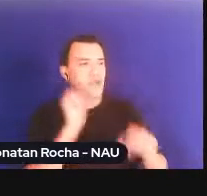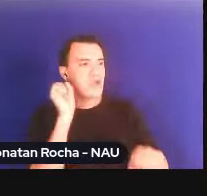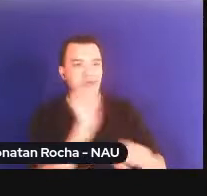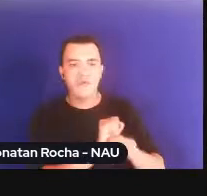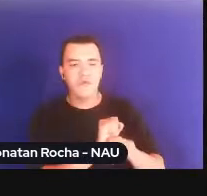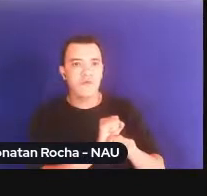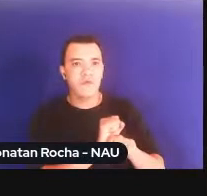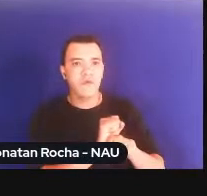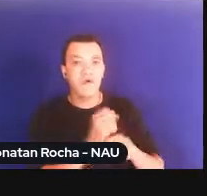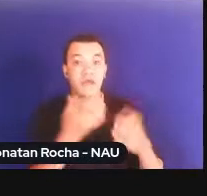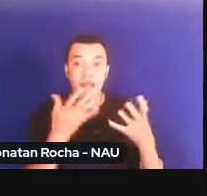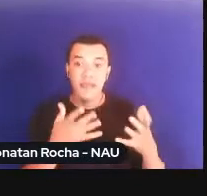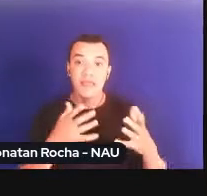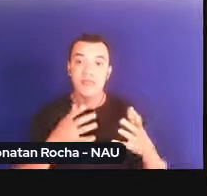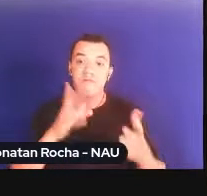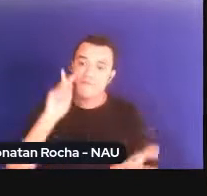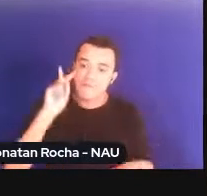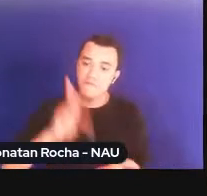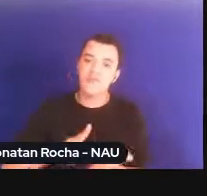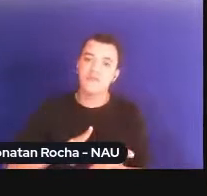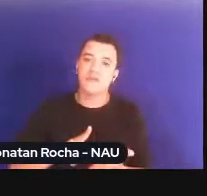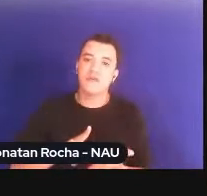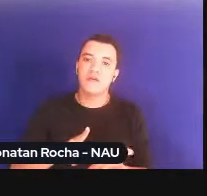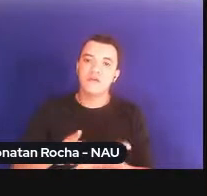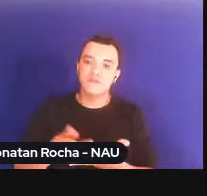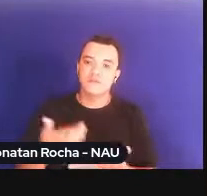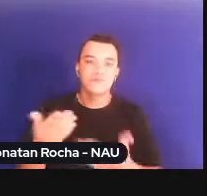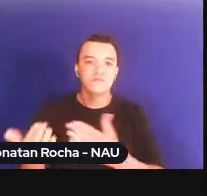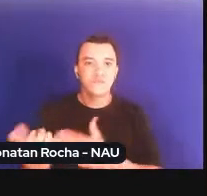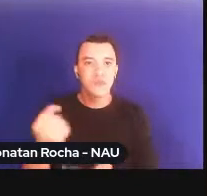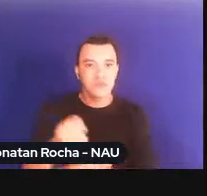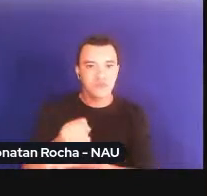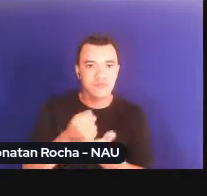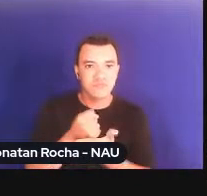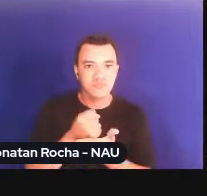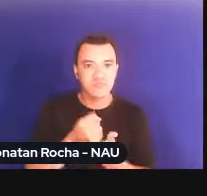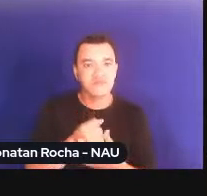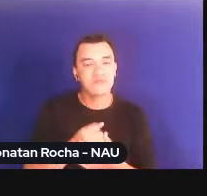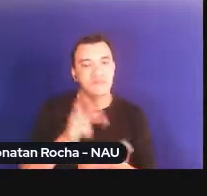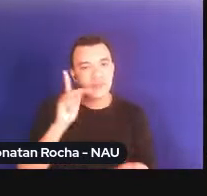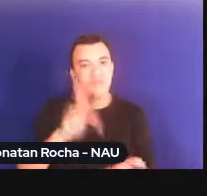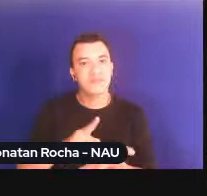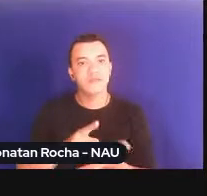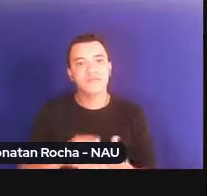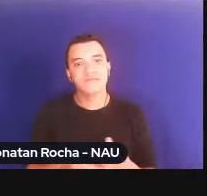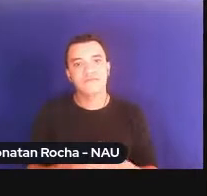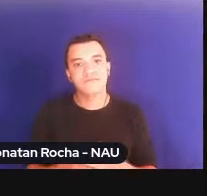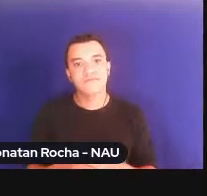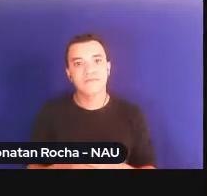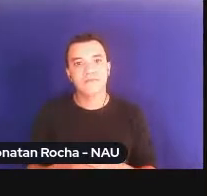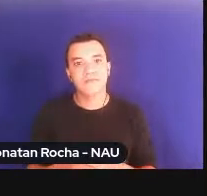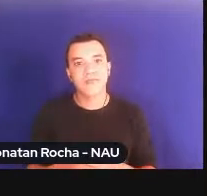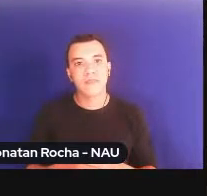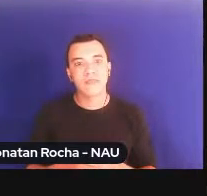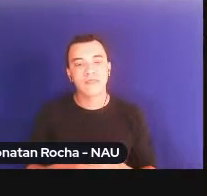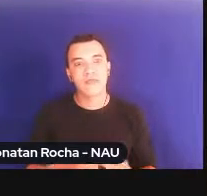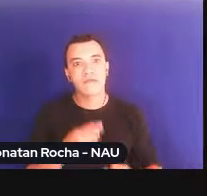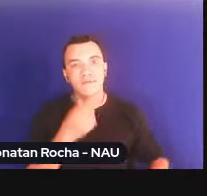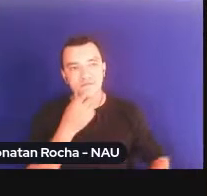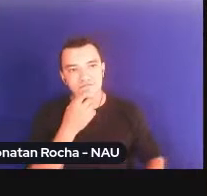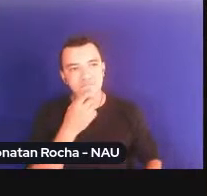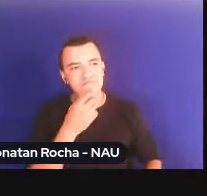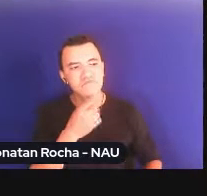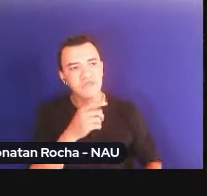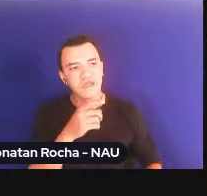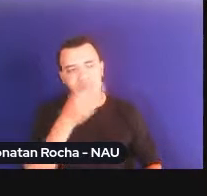efetivação. Chega de direitos, queremos efetivação. Eu não sei qual é a formação que aquele grafiteiro